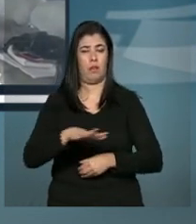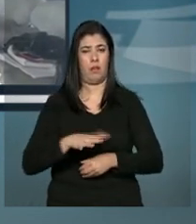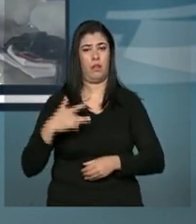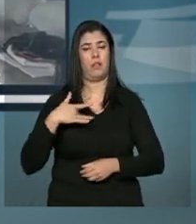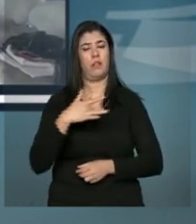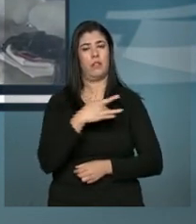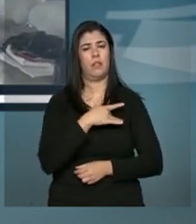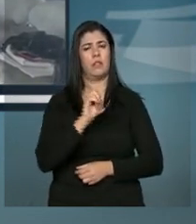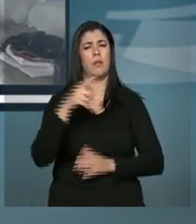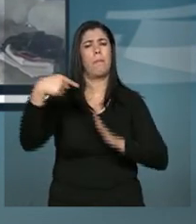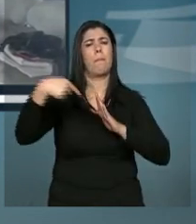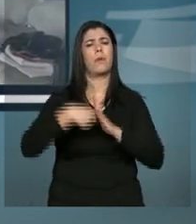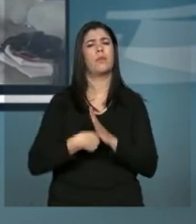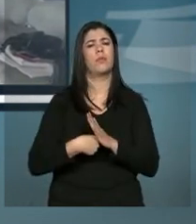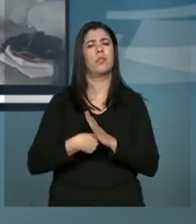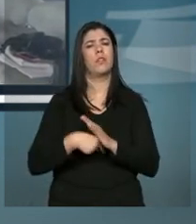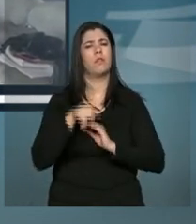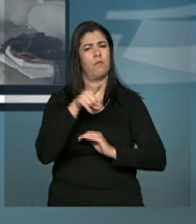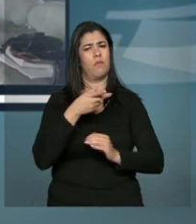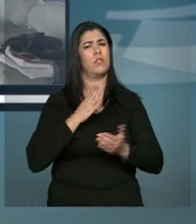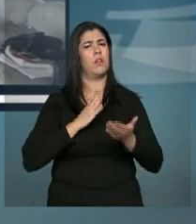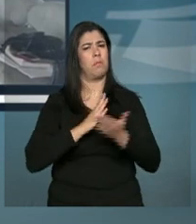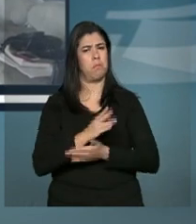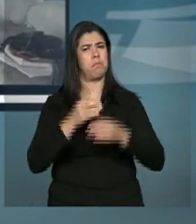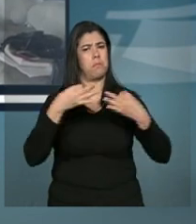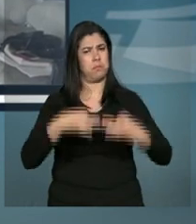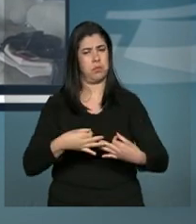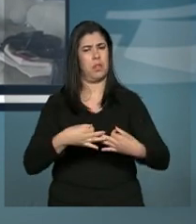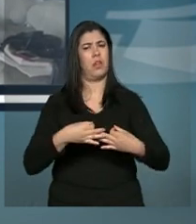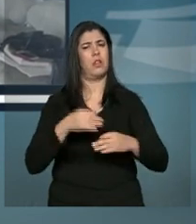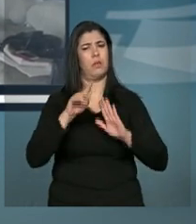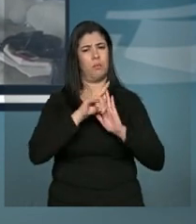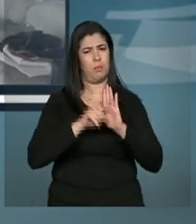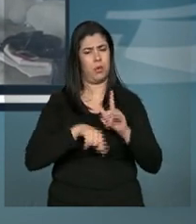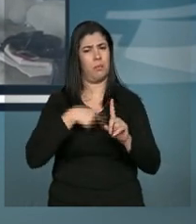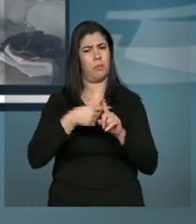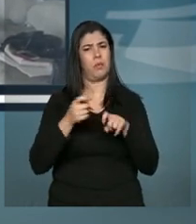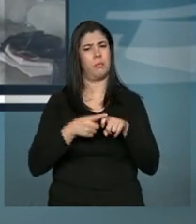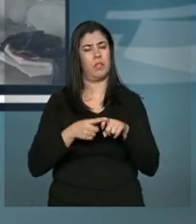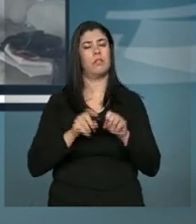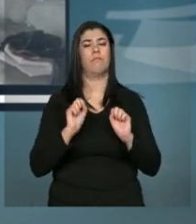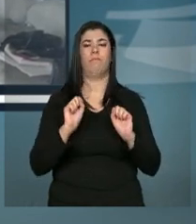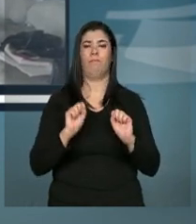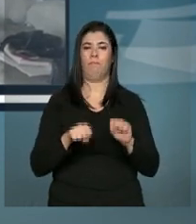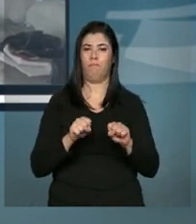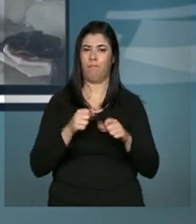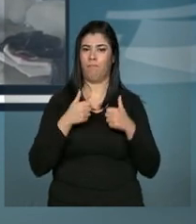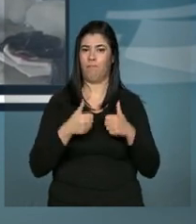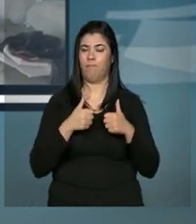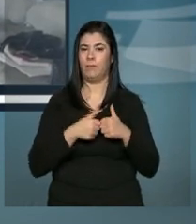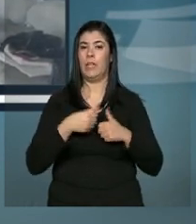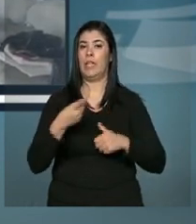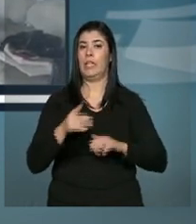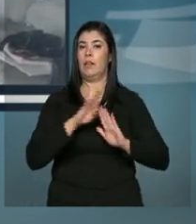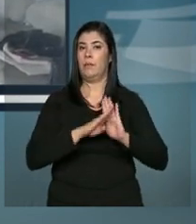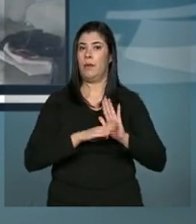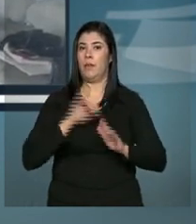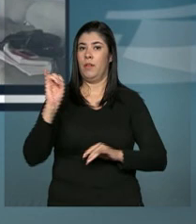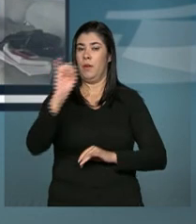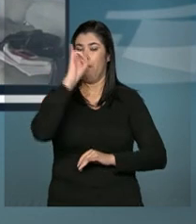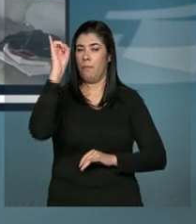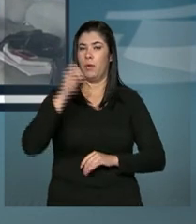Se me perguntassem, você aprova o Mais Médicos? O Médicos foi uma grande e importante